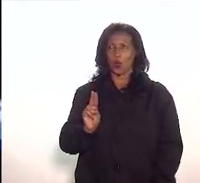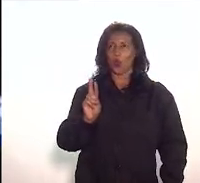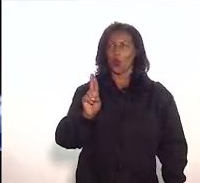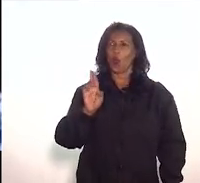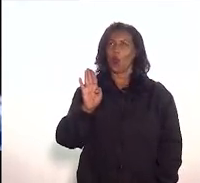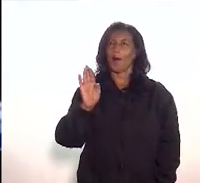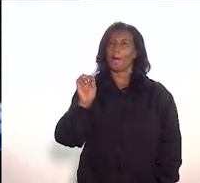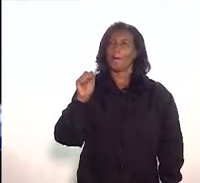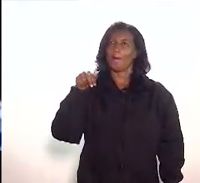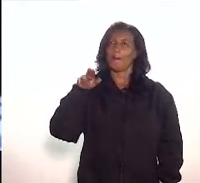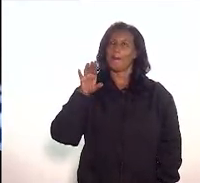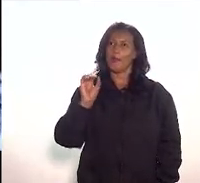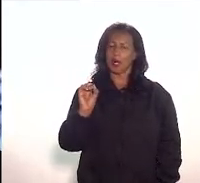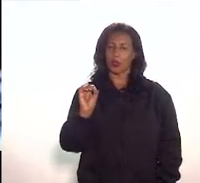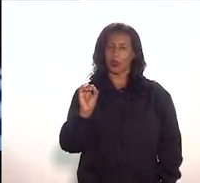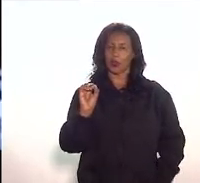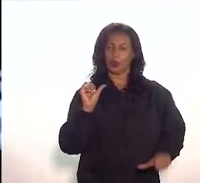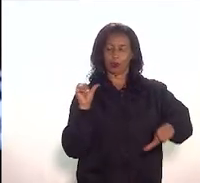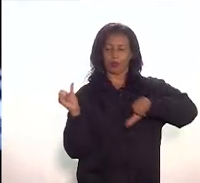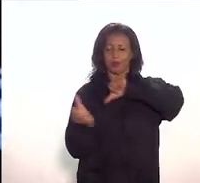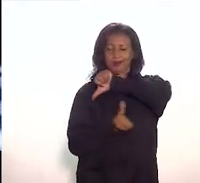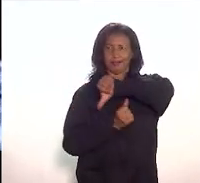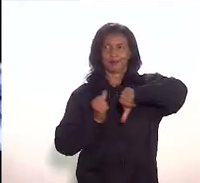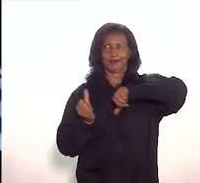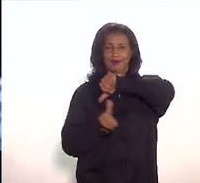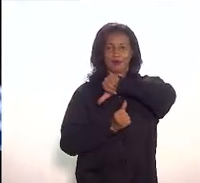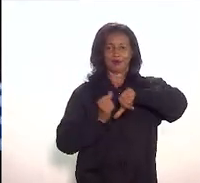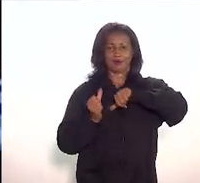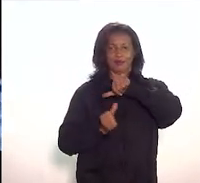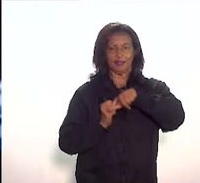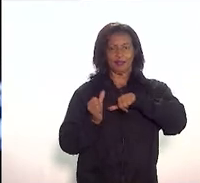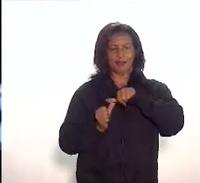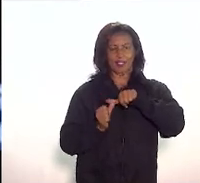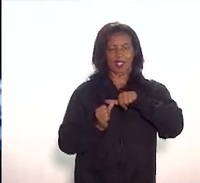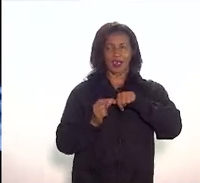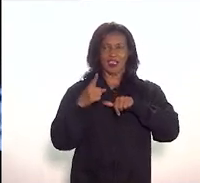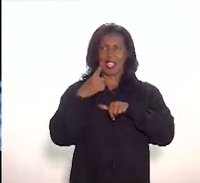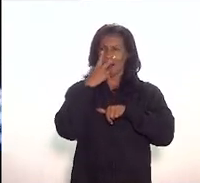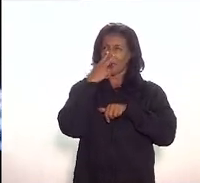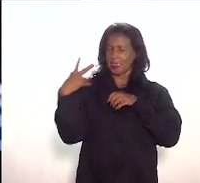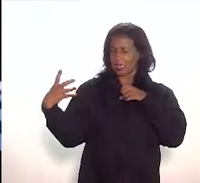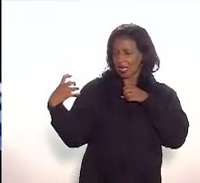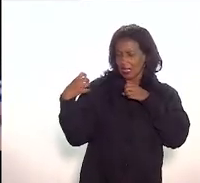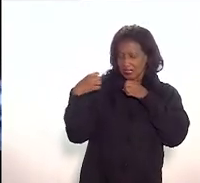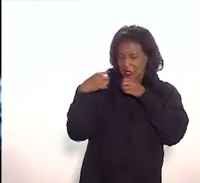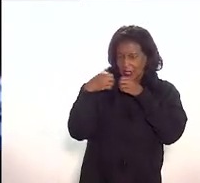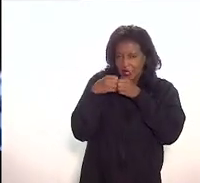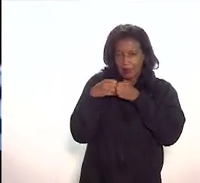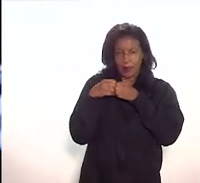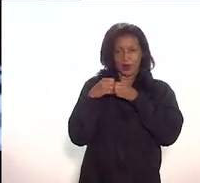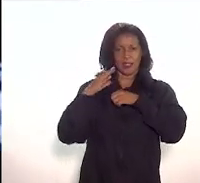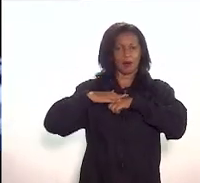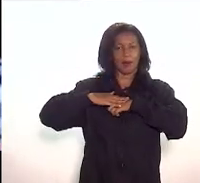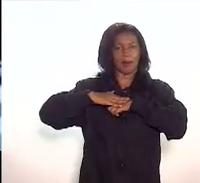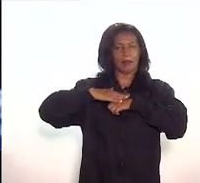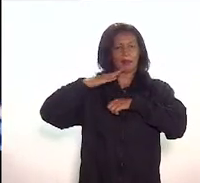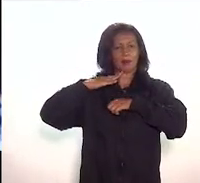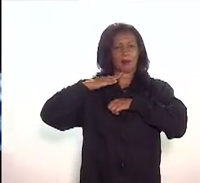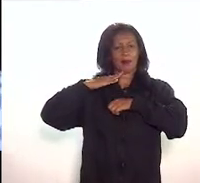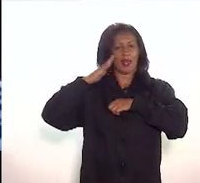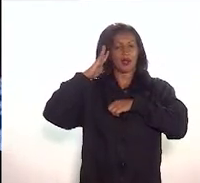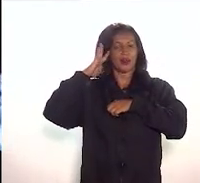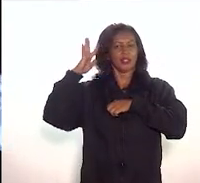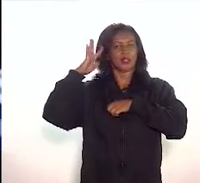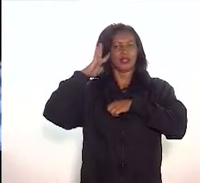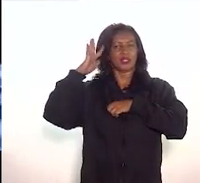Costa, e a proposta que o museu constrói se aproxima muito mais de uma relação museológica. Então, acredito que o turismo